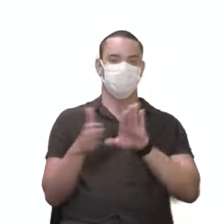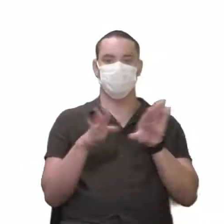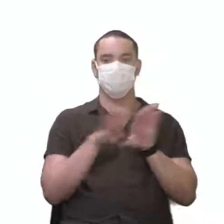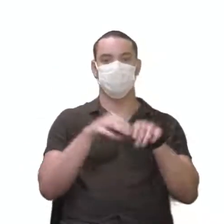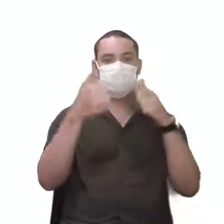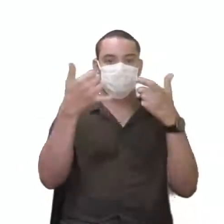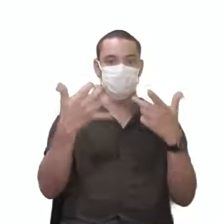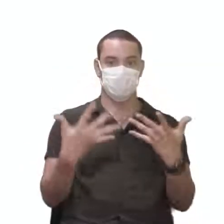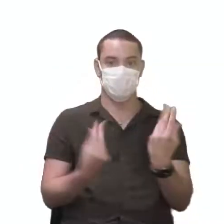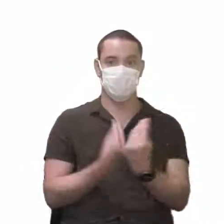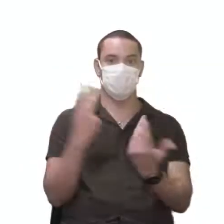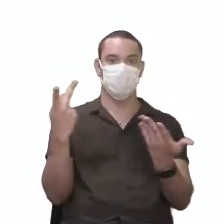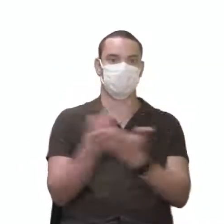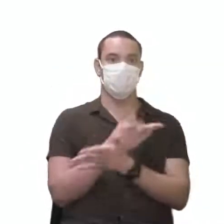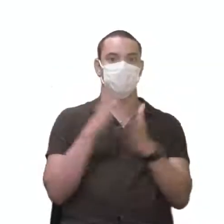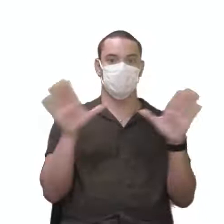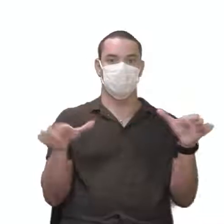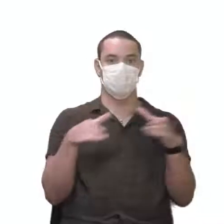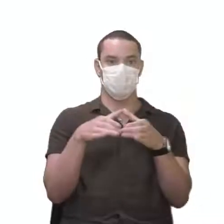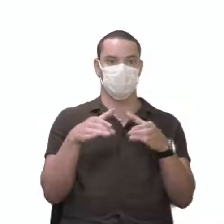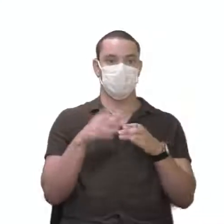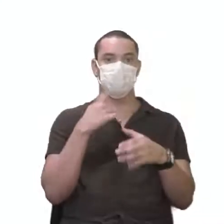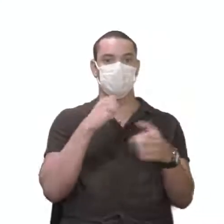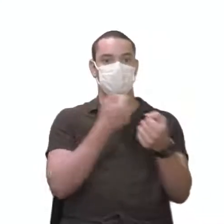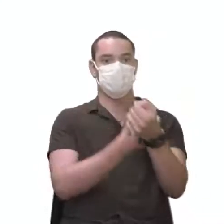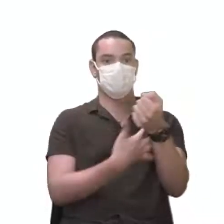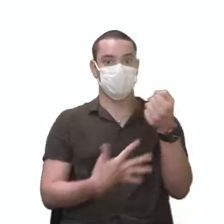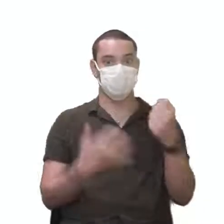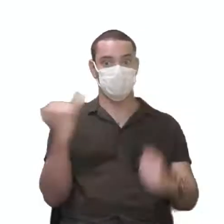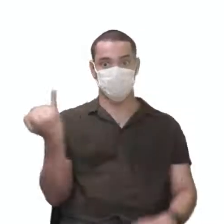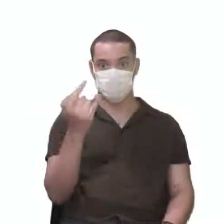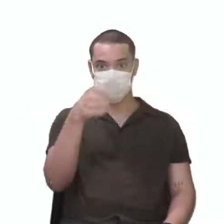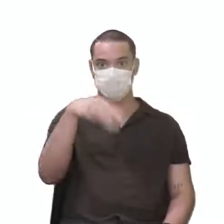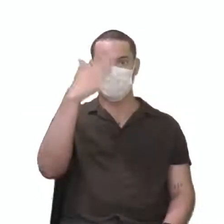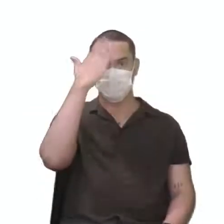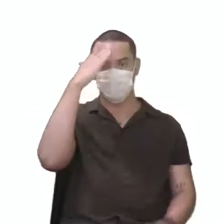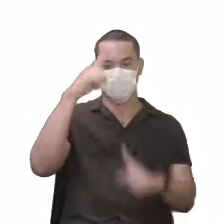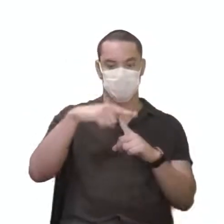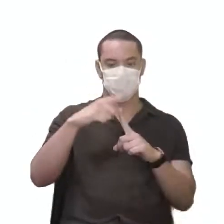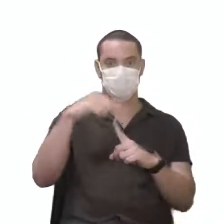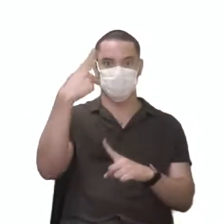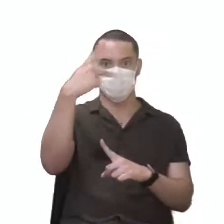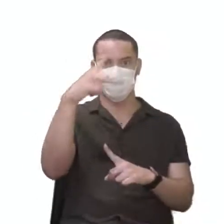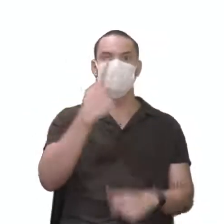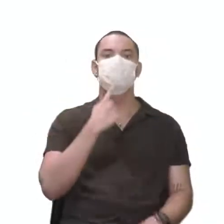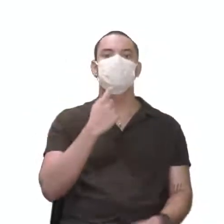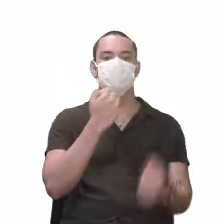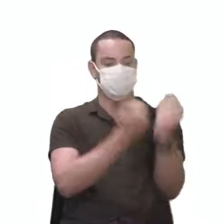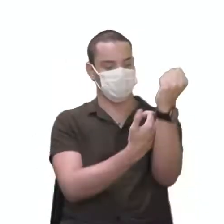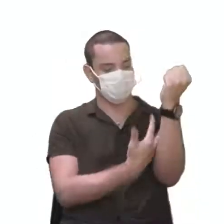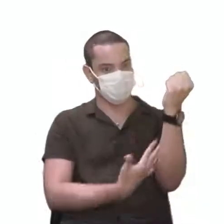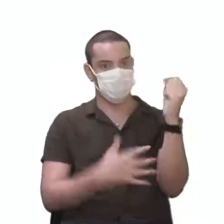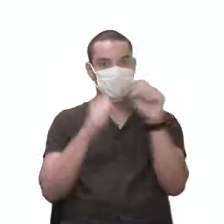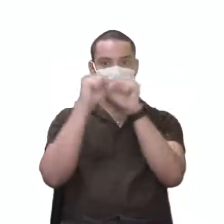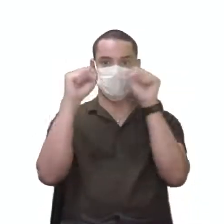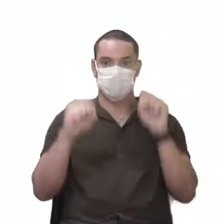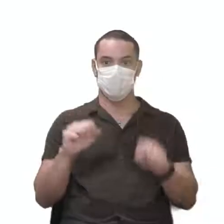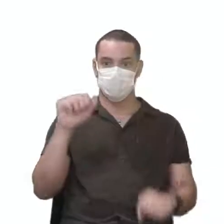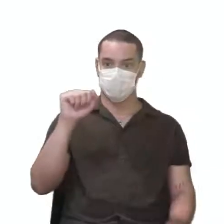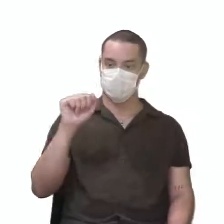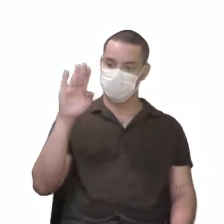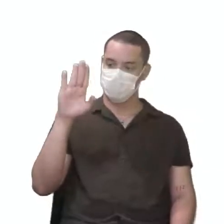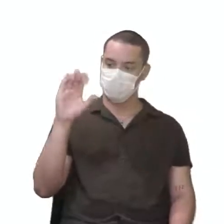também sobre a herança dos grupos sanguíneos. Quão importante é você saber a sua tipagem sanguínea tanto para o sistema ABO,